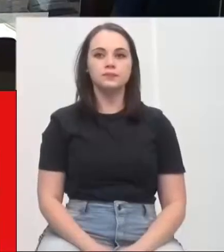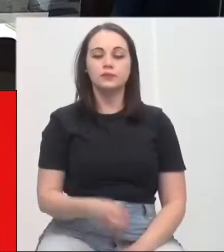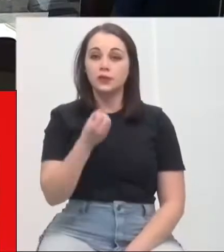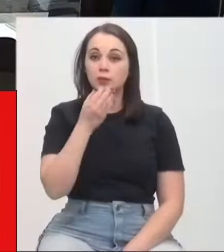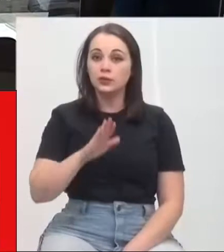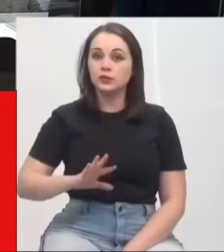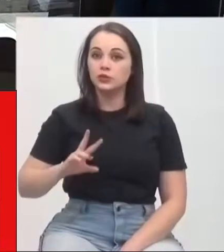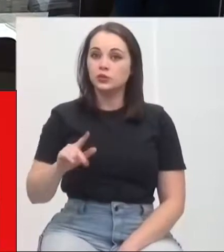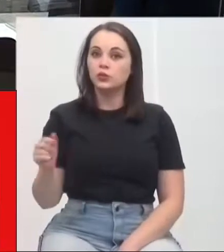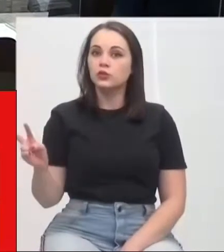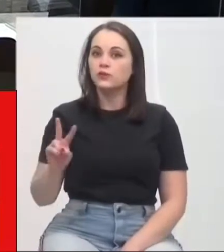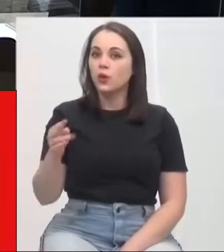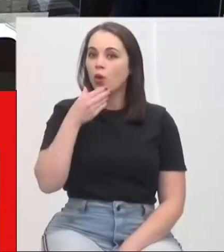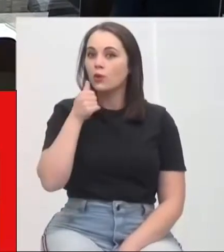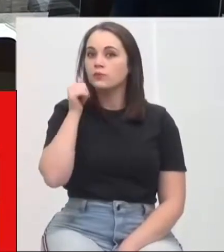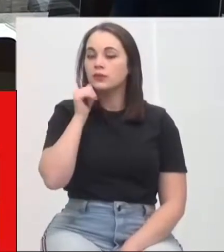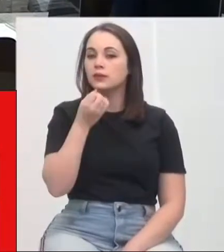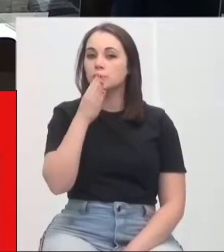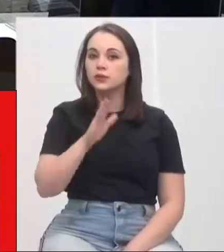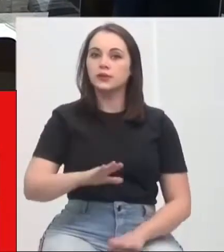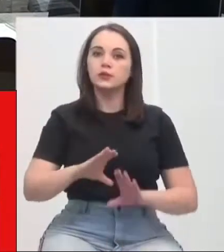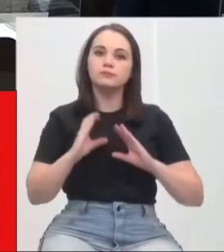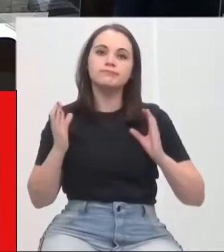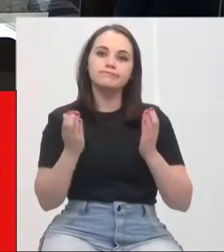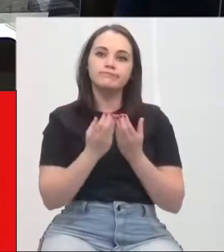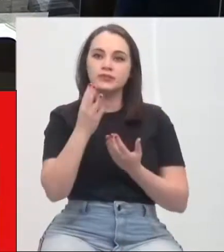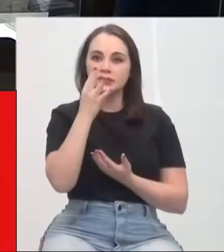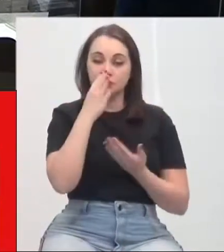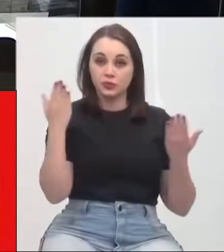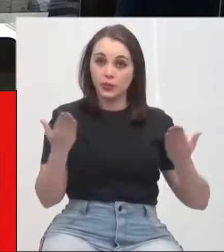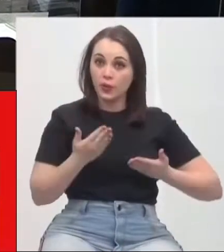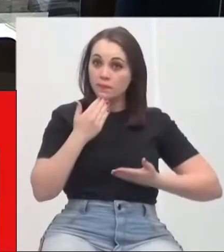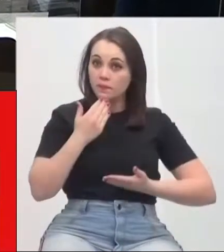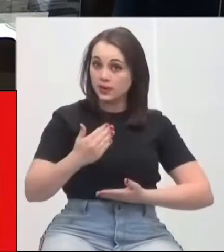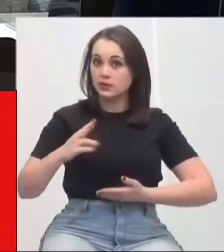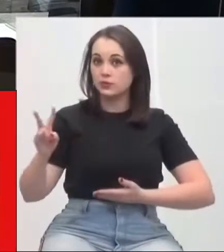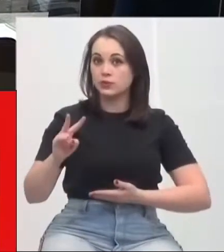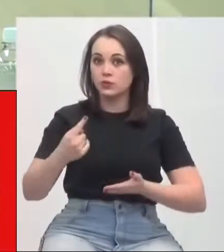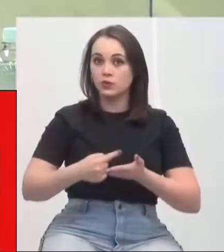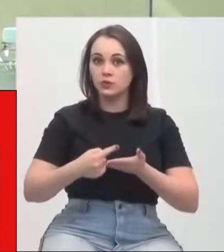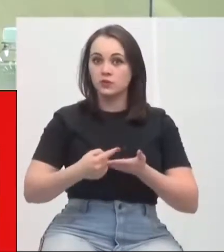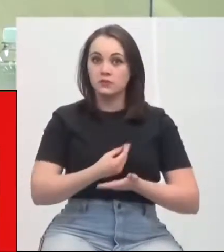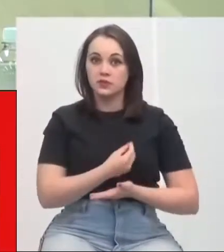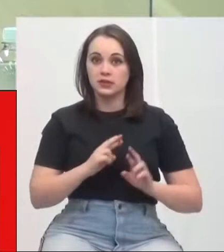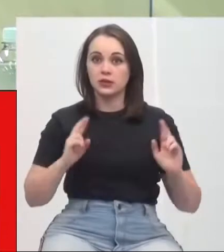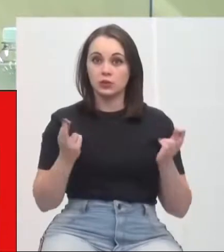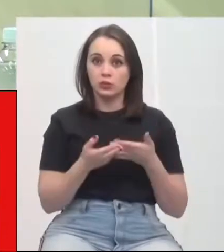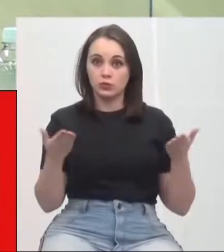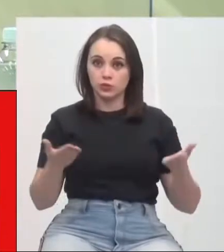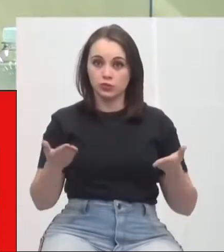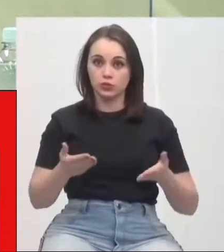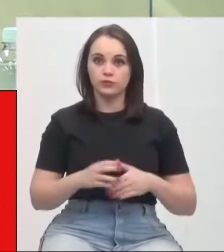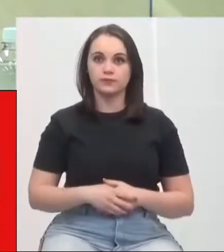Boa tarde a todos os vereadores, vereadoras, boa tarde a comunidade que nos assiste. Solicito aos senhores vereadores que façam a confirmação do coro.